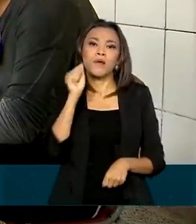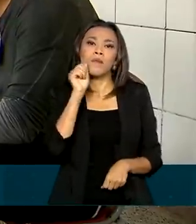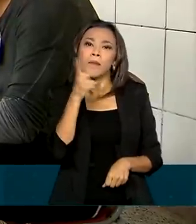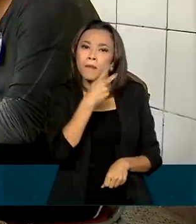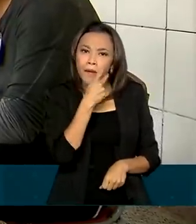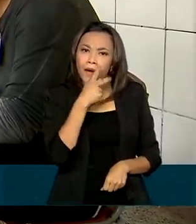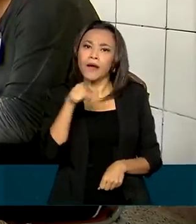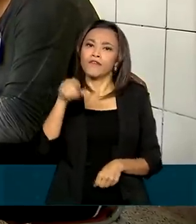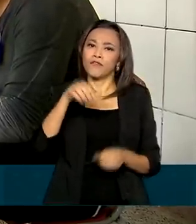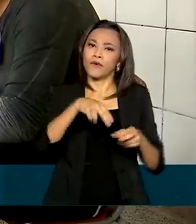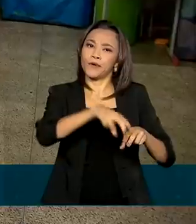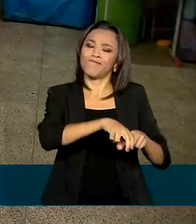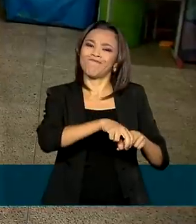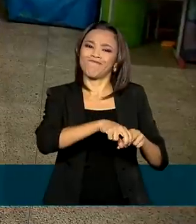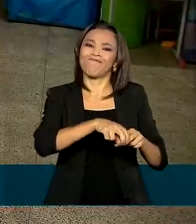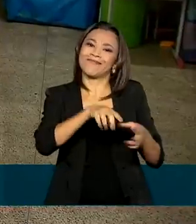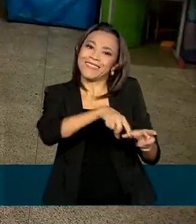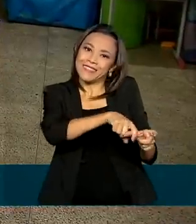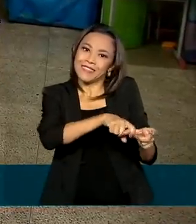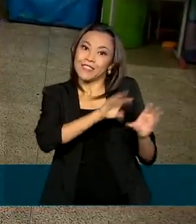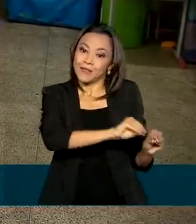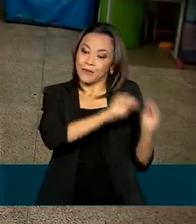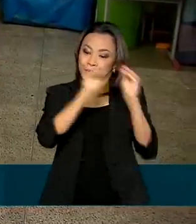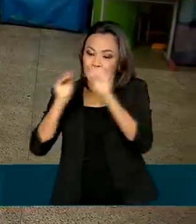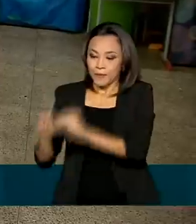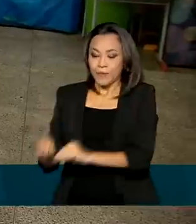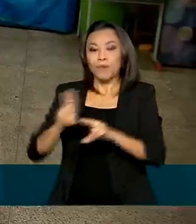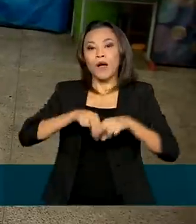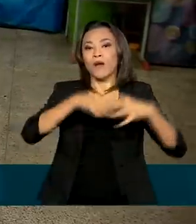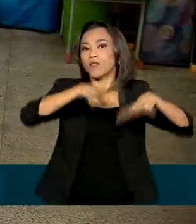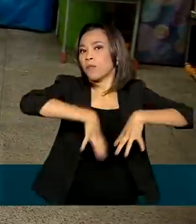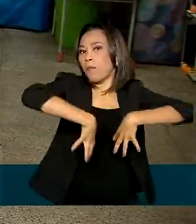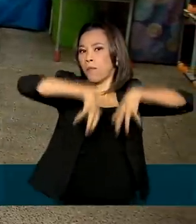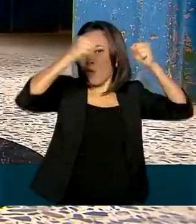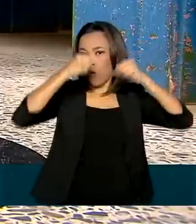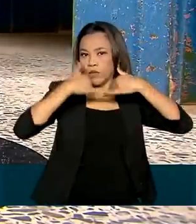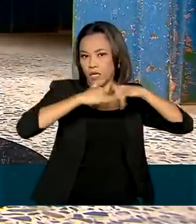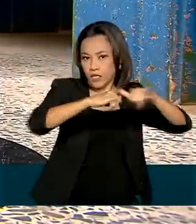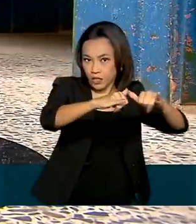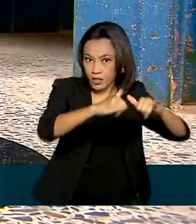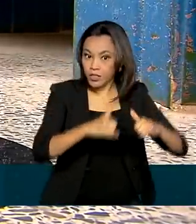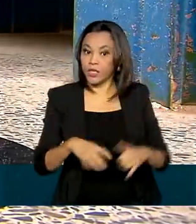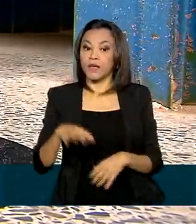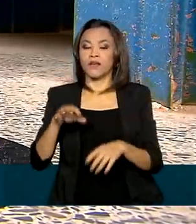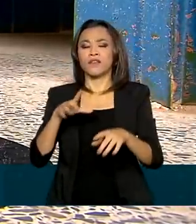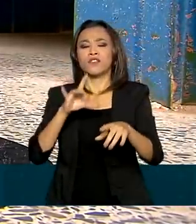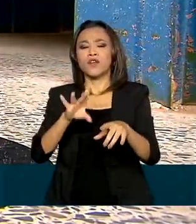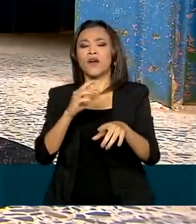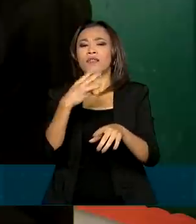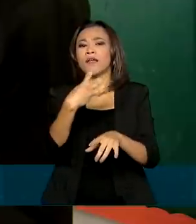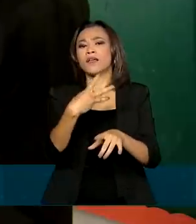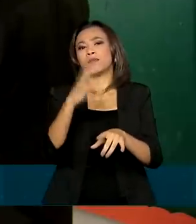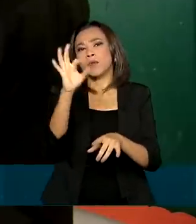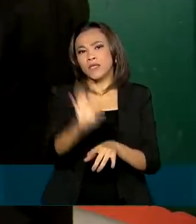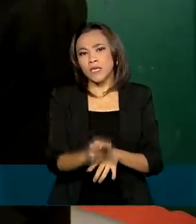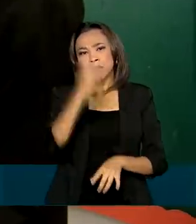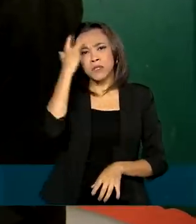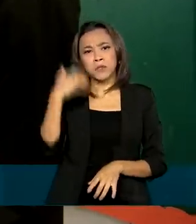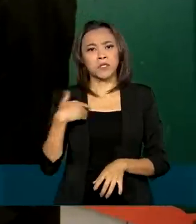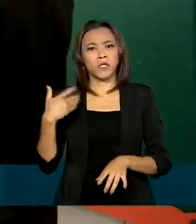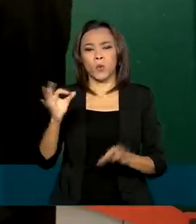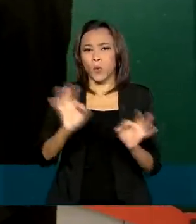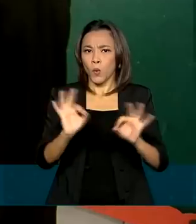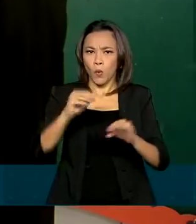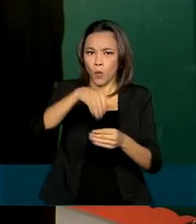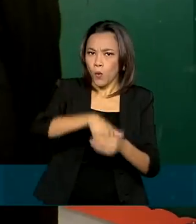suspensas devido à questão da falta de energia. A abstenção foi cerca de 3% maior que em 2018,